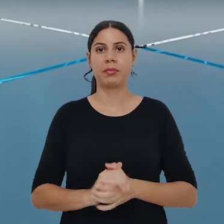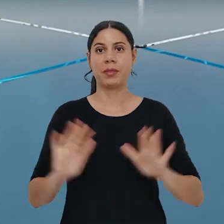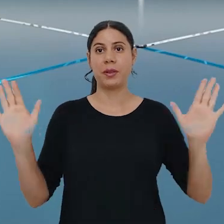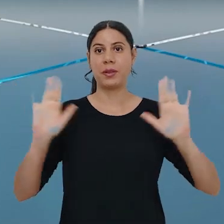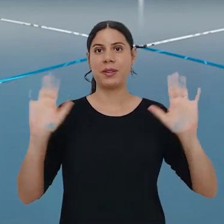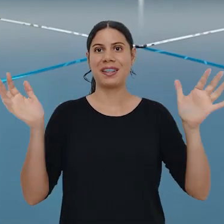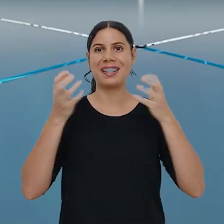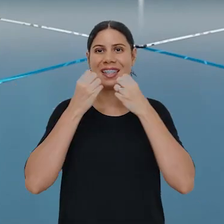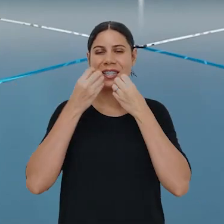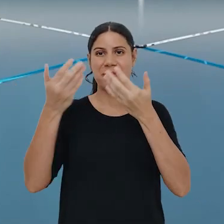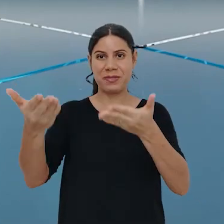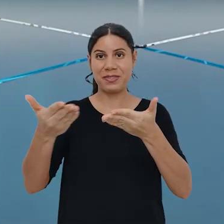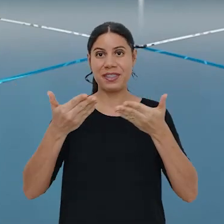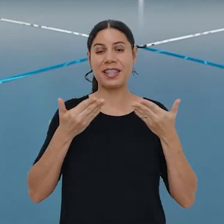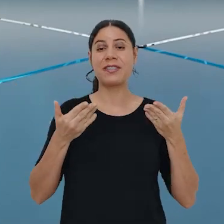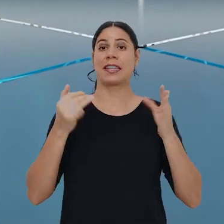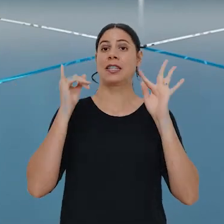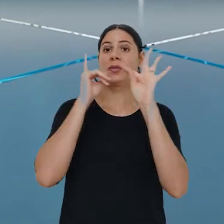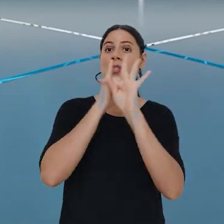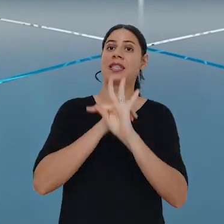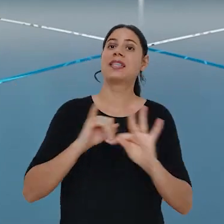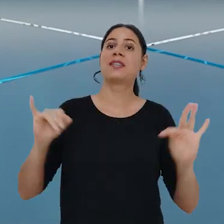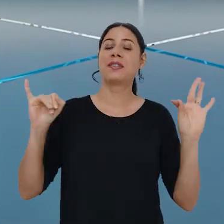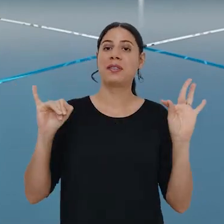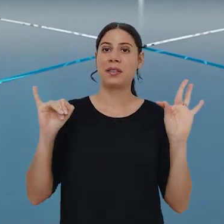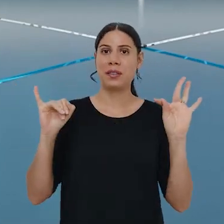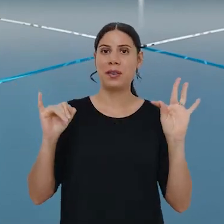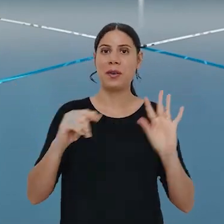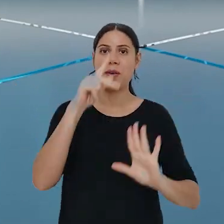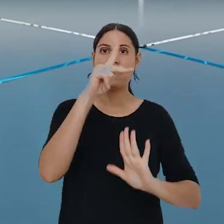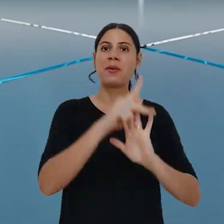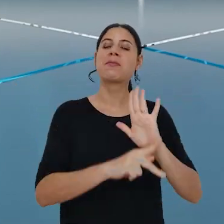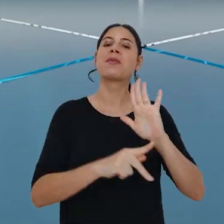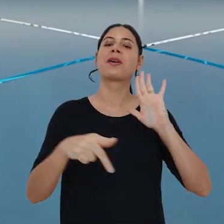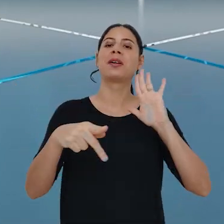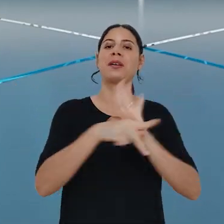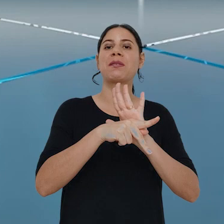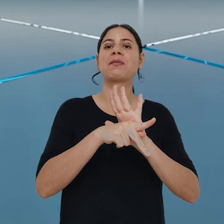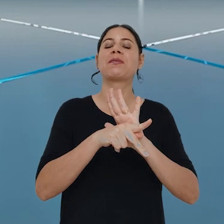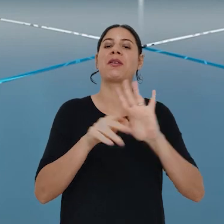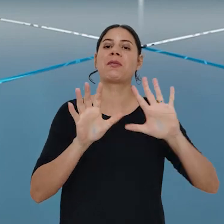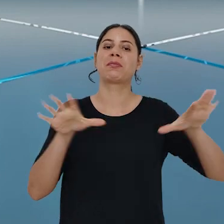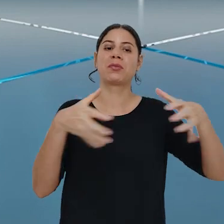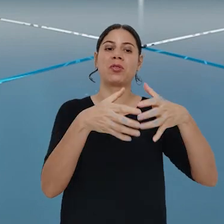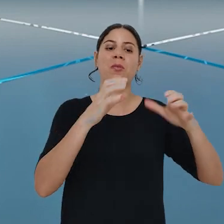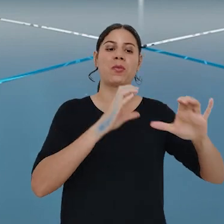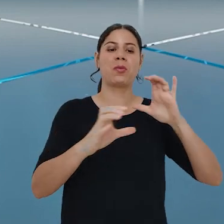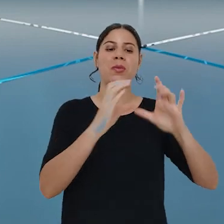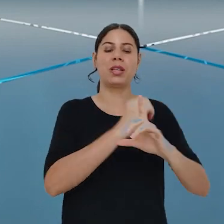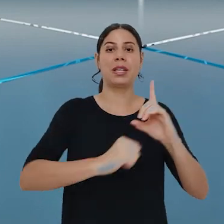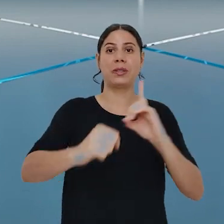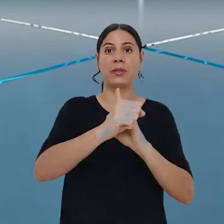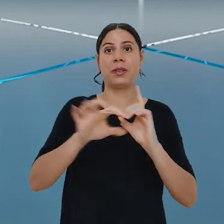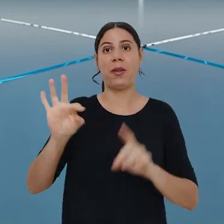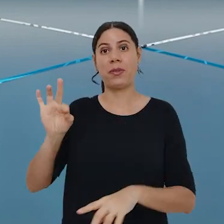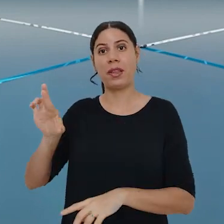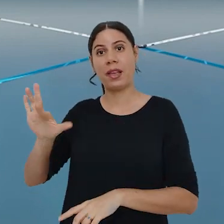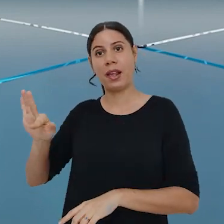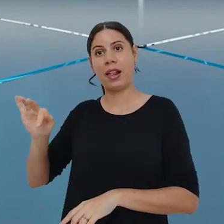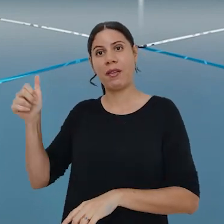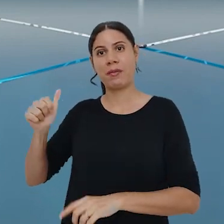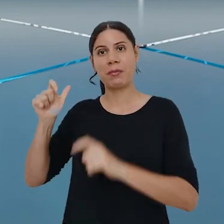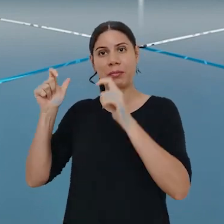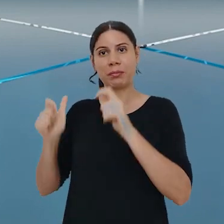Olá, sejam muito bem-vindos ao Inteiro Teor, um programa produzido pela Assessoria de Comunicação Social do TRF da